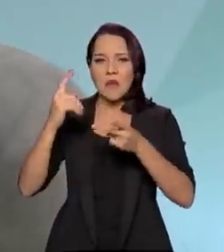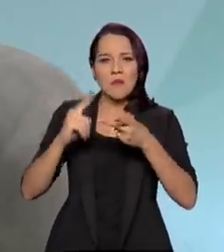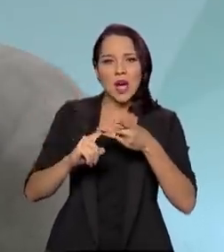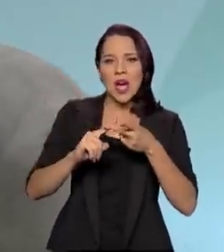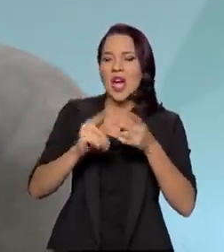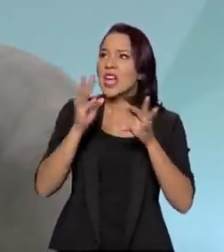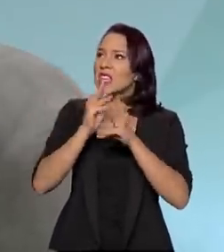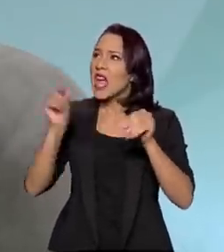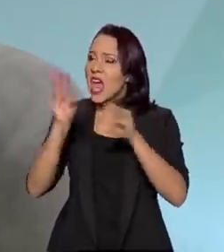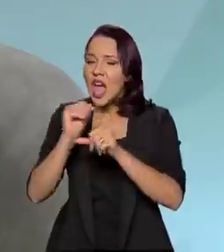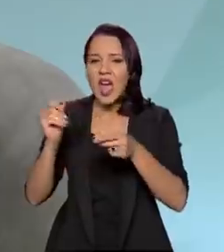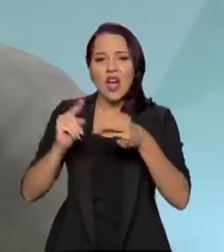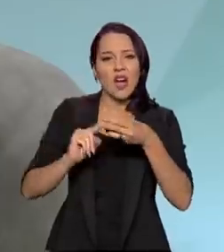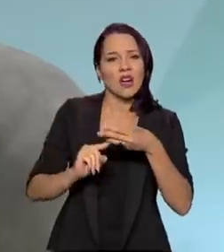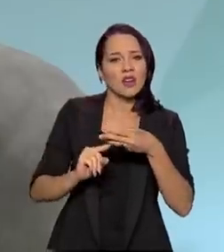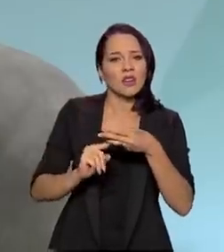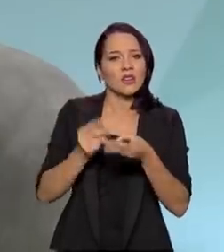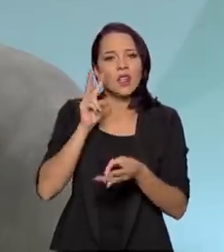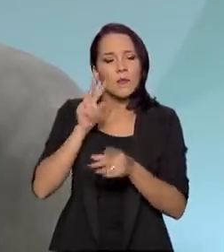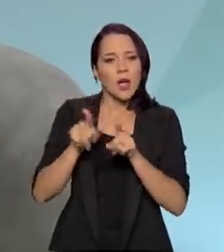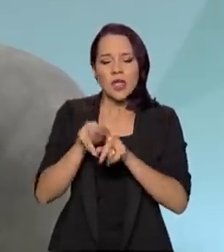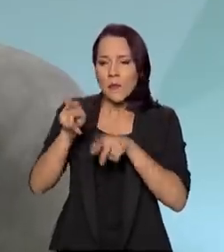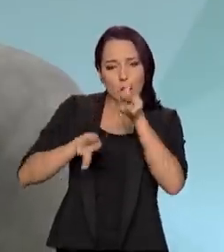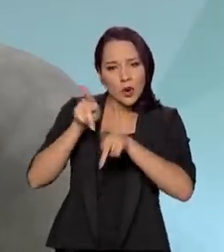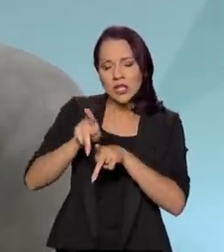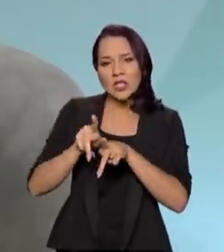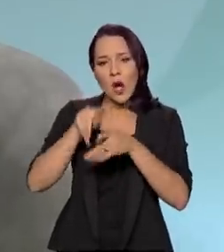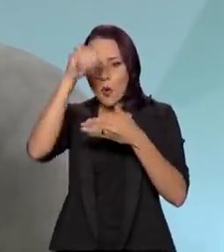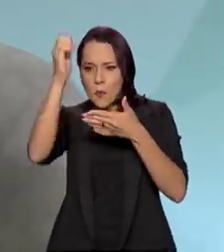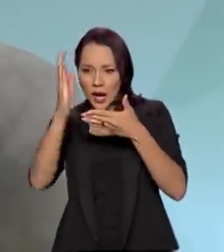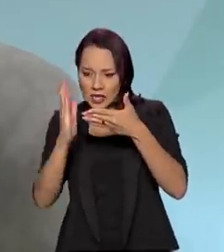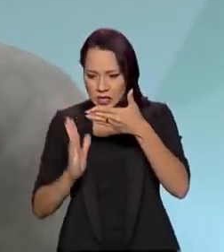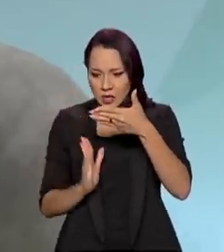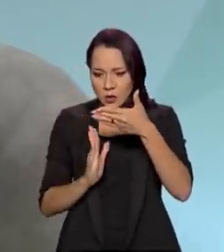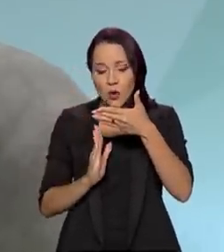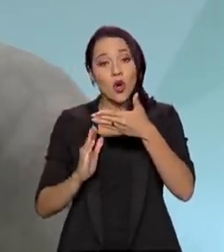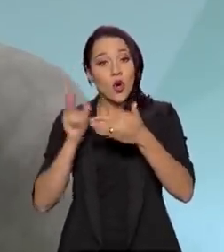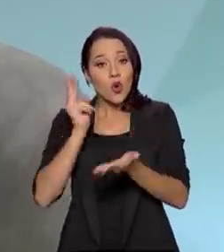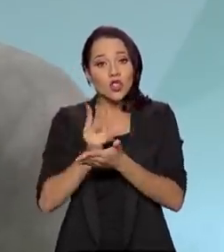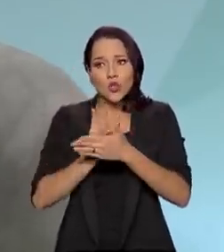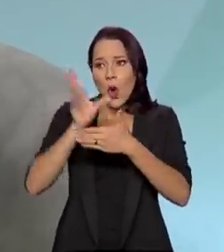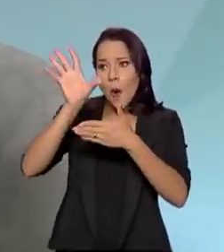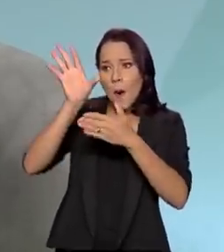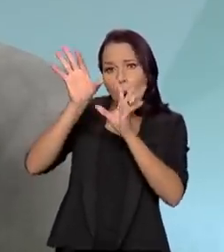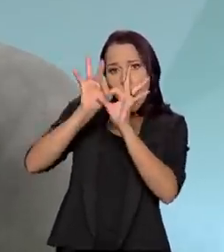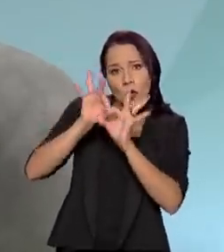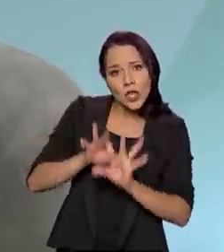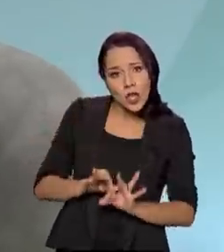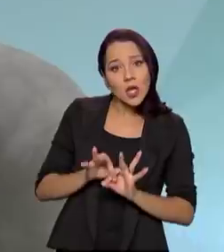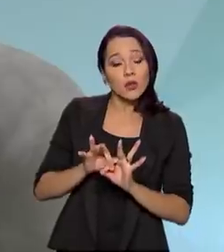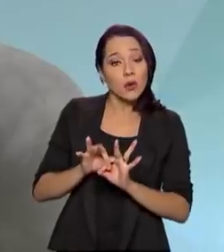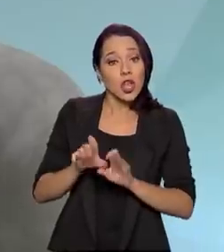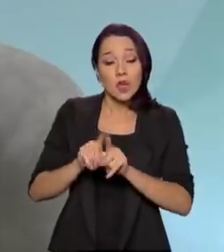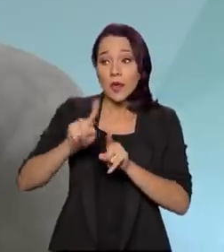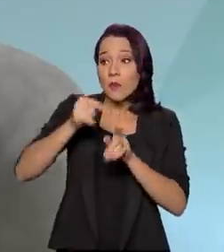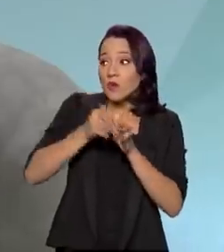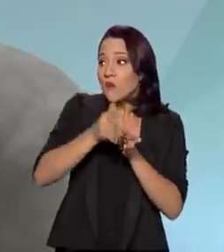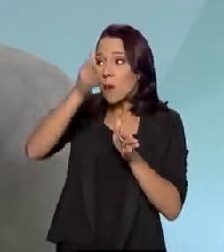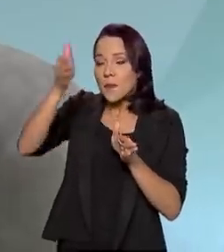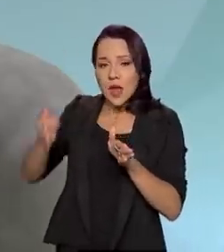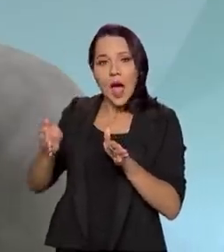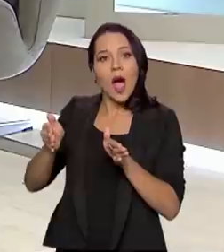de vista climático, do ponto de vista da própria população, conseguiu manter esse país todo unido. E ainda foi ampliado,